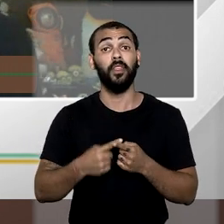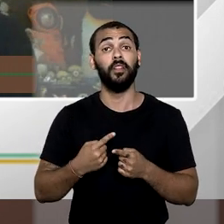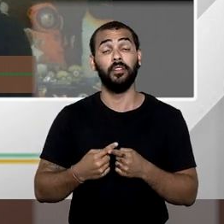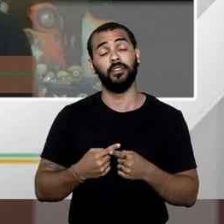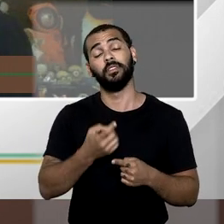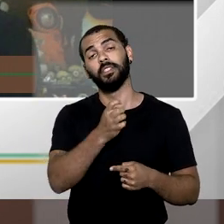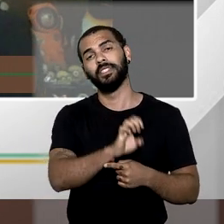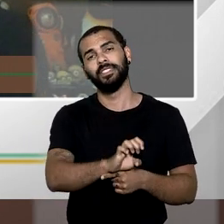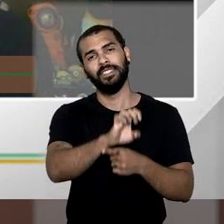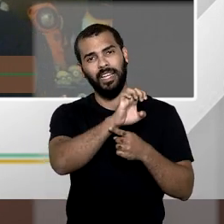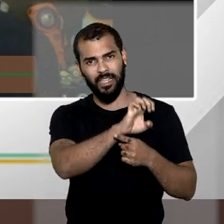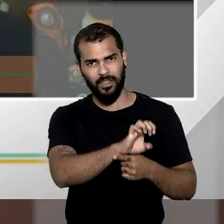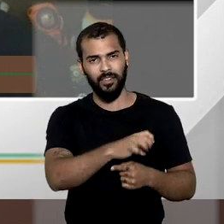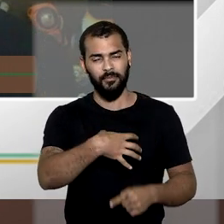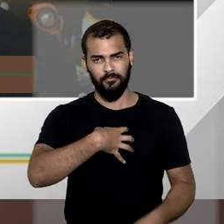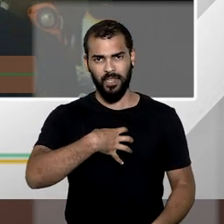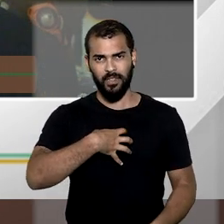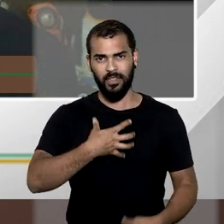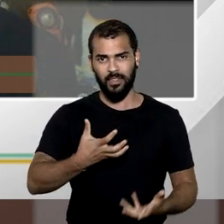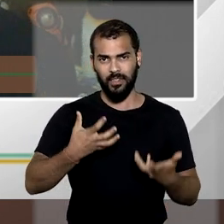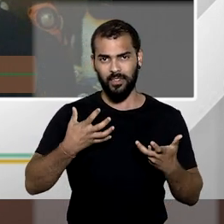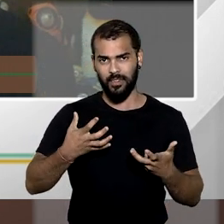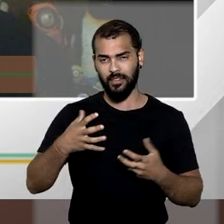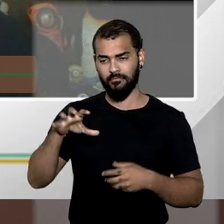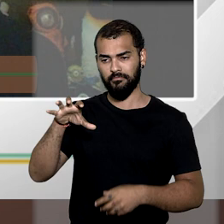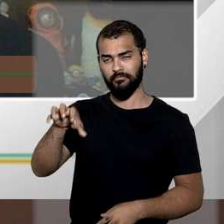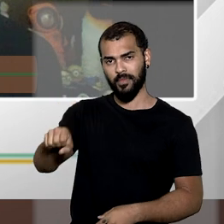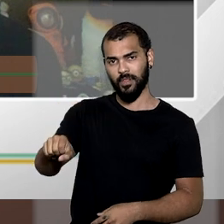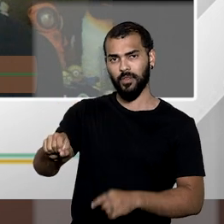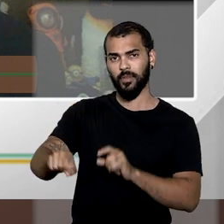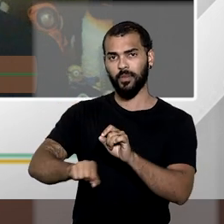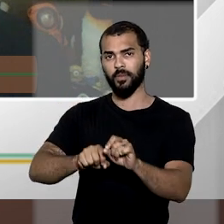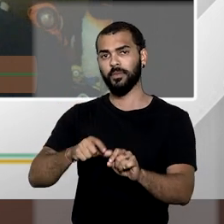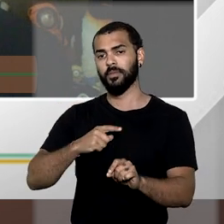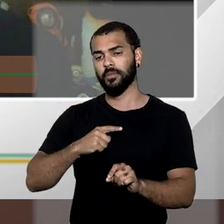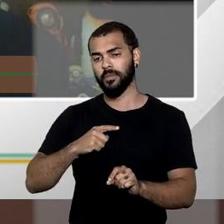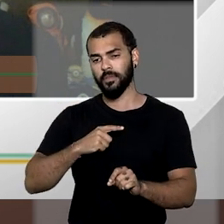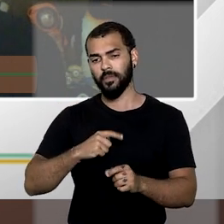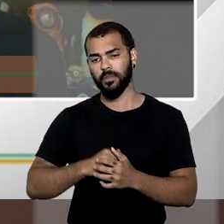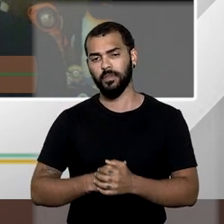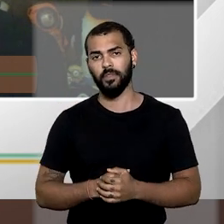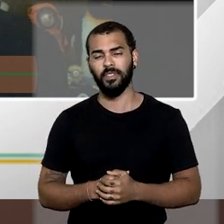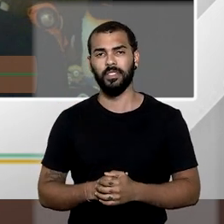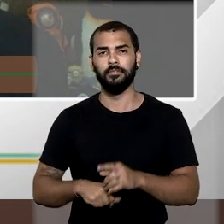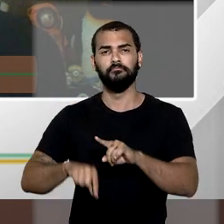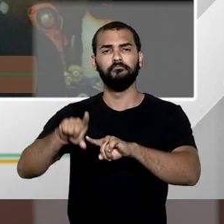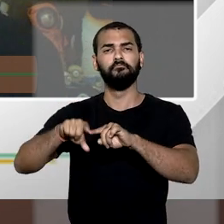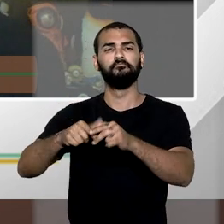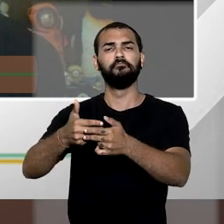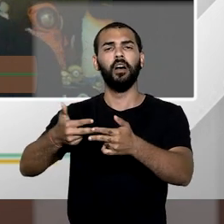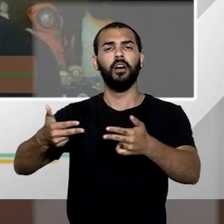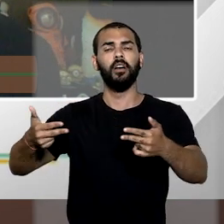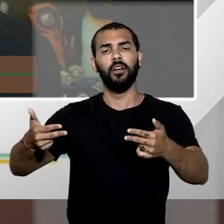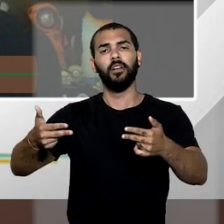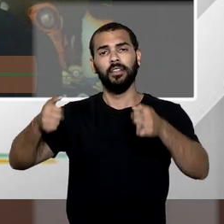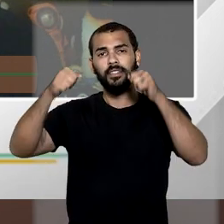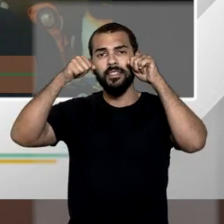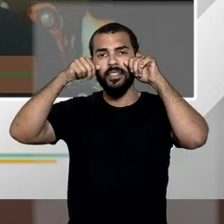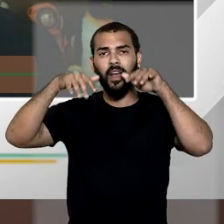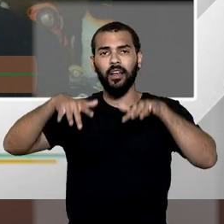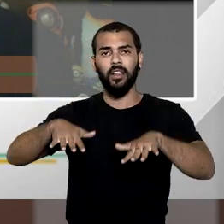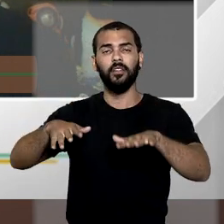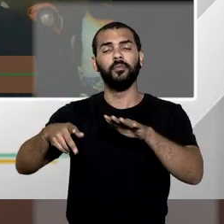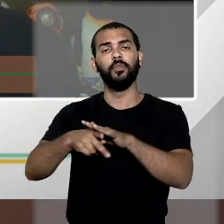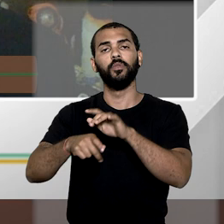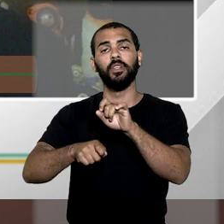Estado da Bahia queria desapropriar uma coleção de objetos sagrados do Estado de